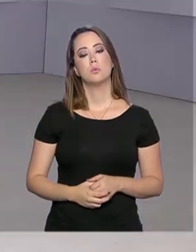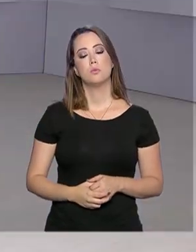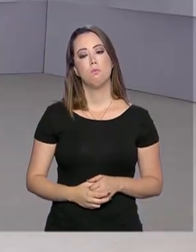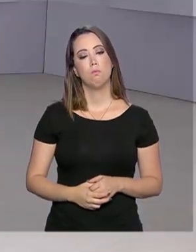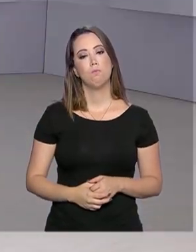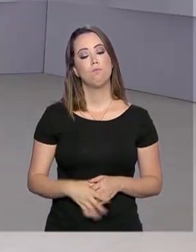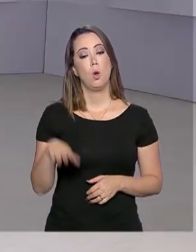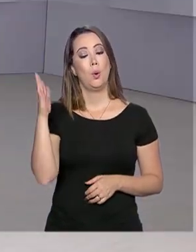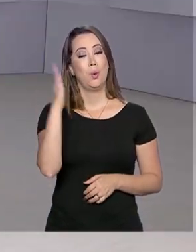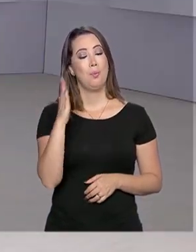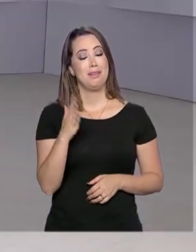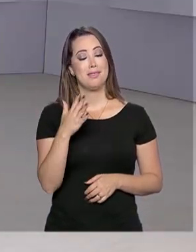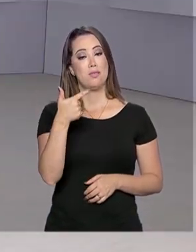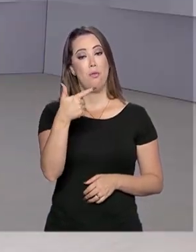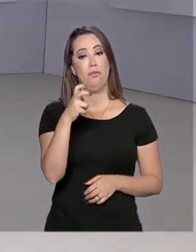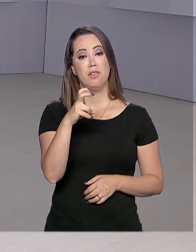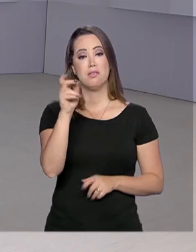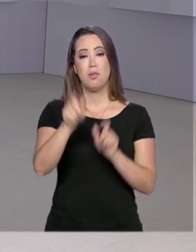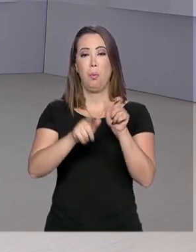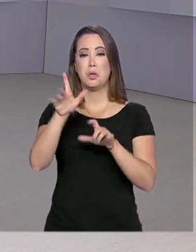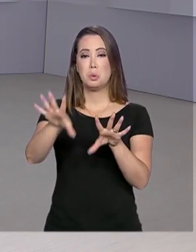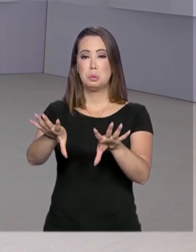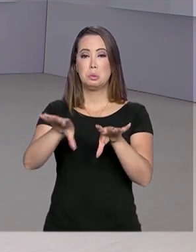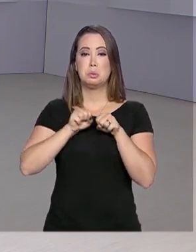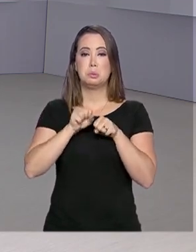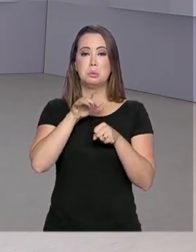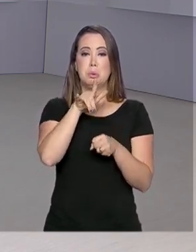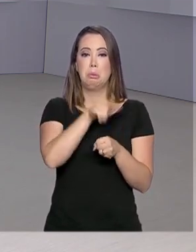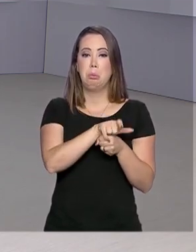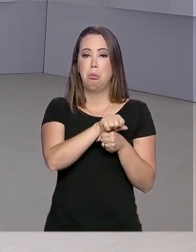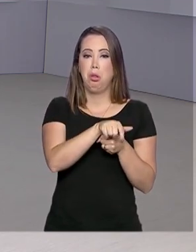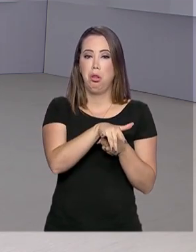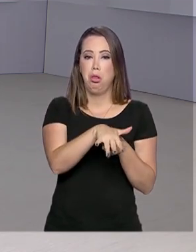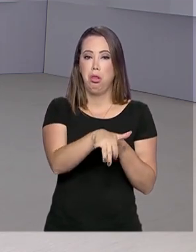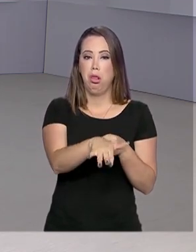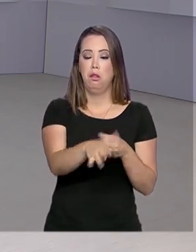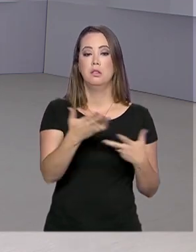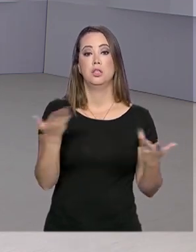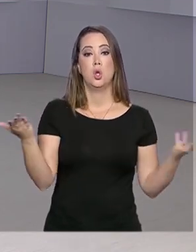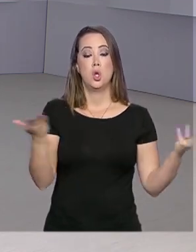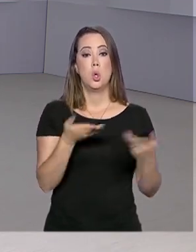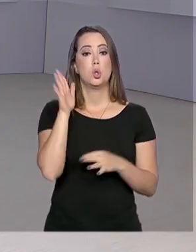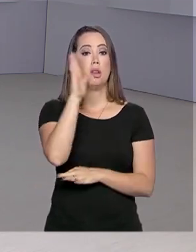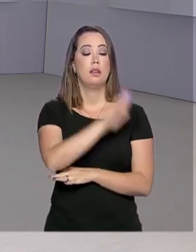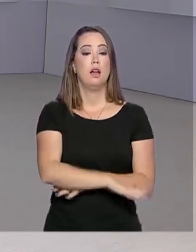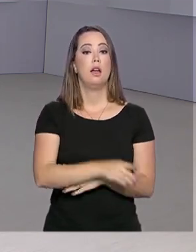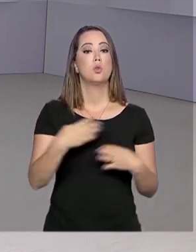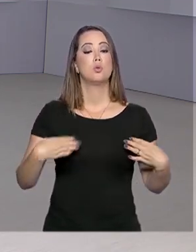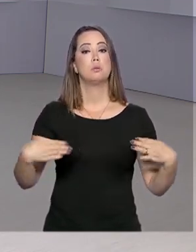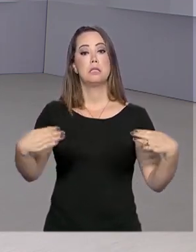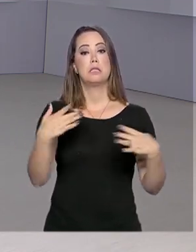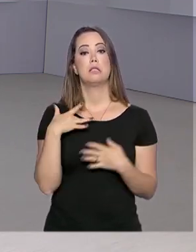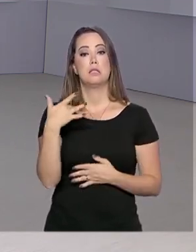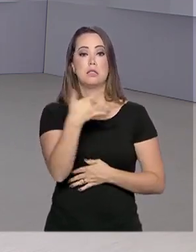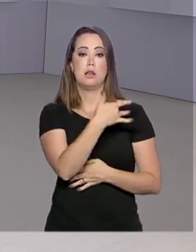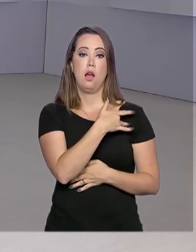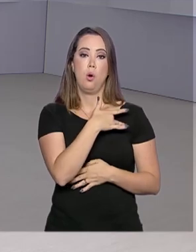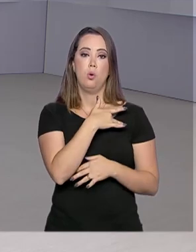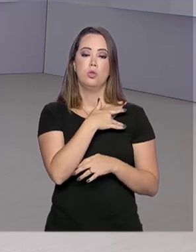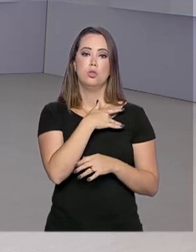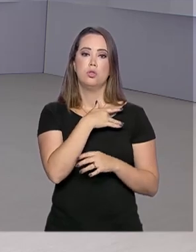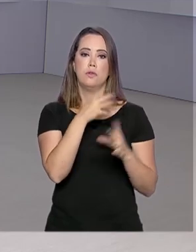O Brasil tem agora 25 casos confirmados do novo coronavírus. Hoje à tarde, o Ministério da Saúde vai